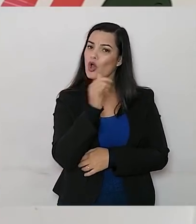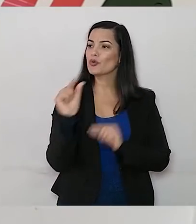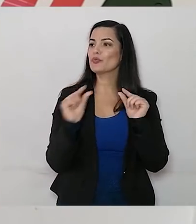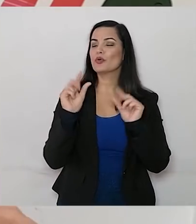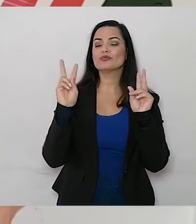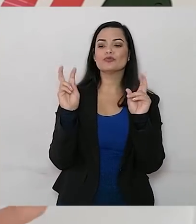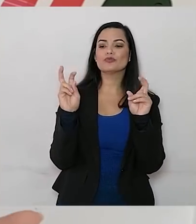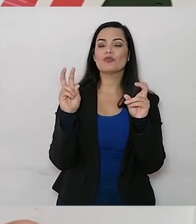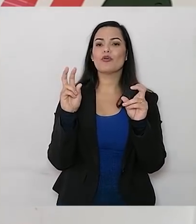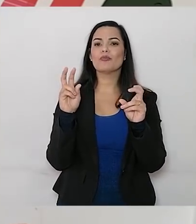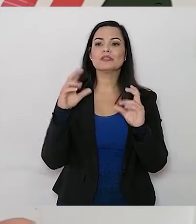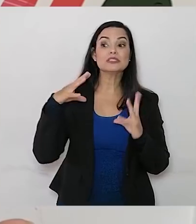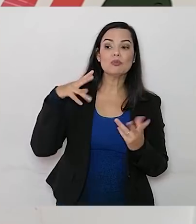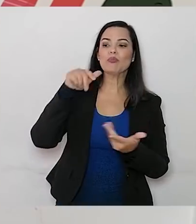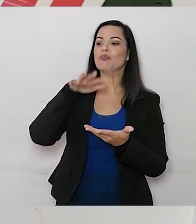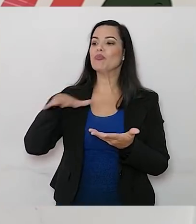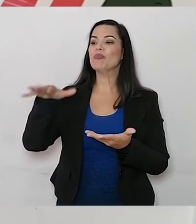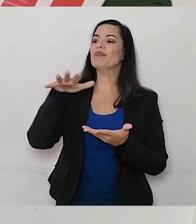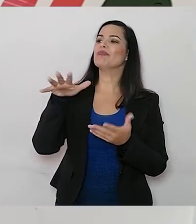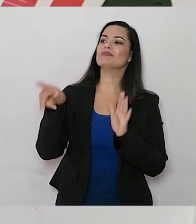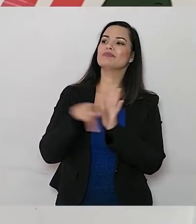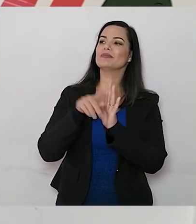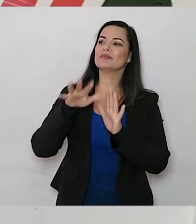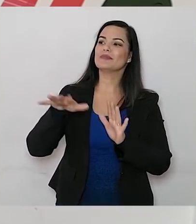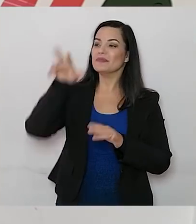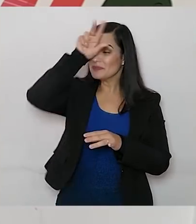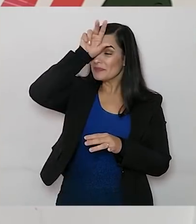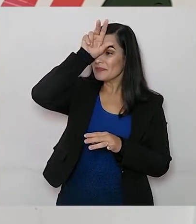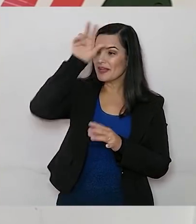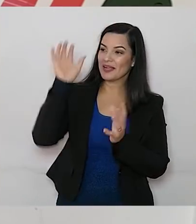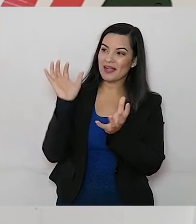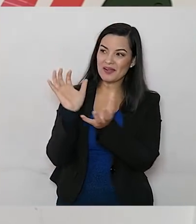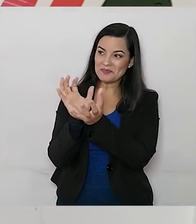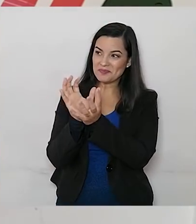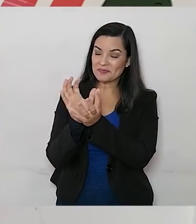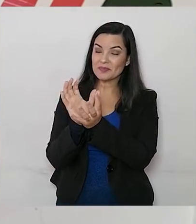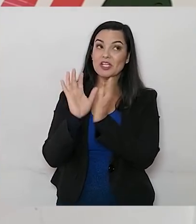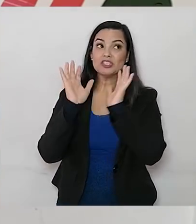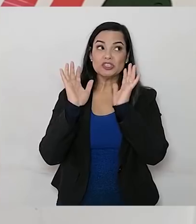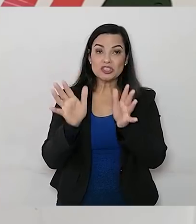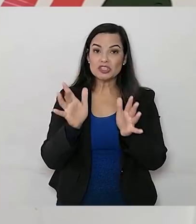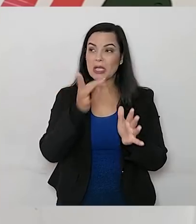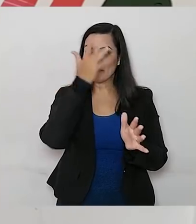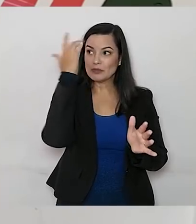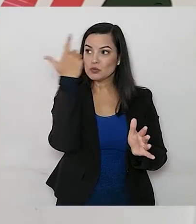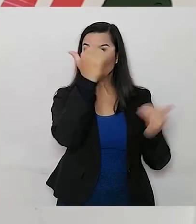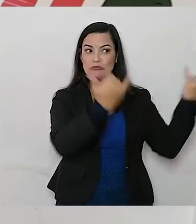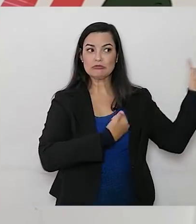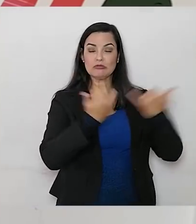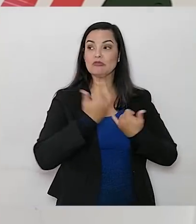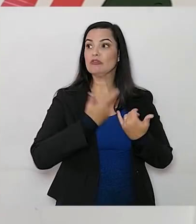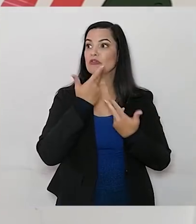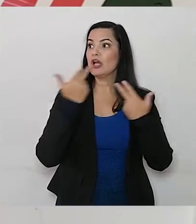sobre esse universo dos insetos. Eu ouvi dizer que é uma quantidade de